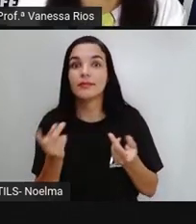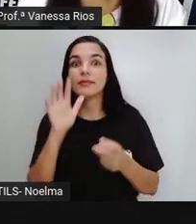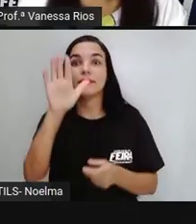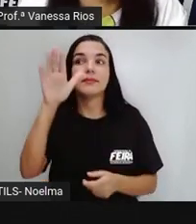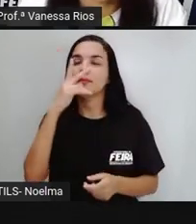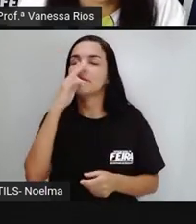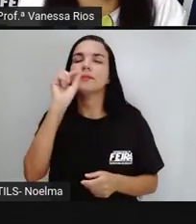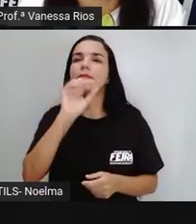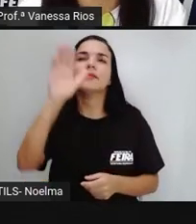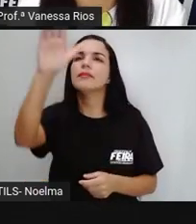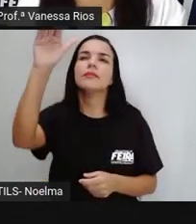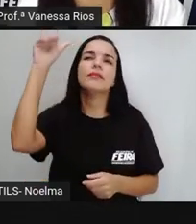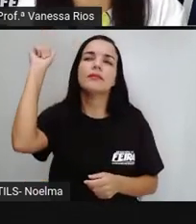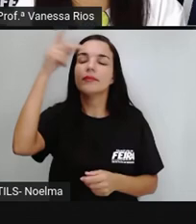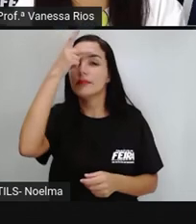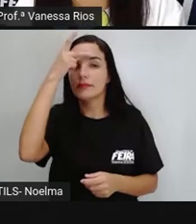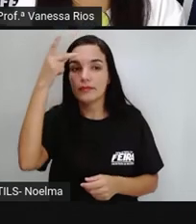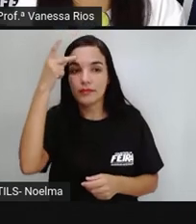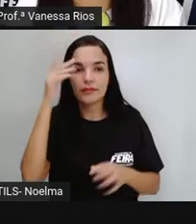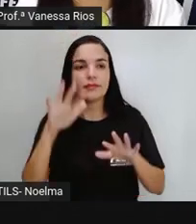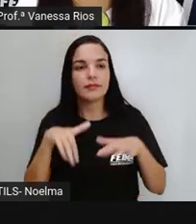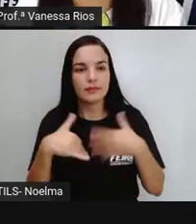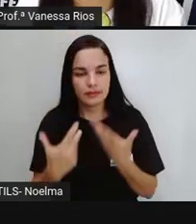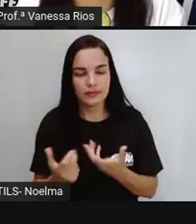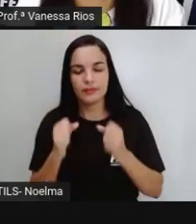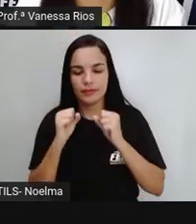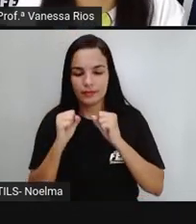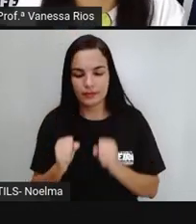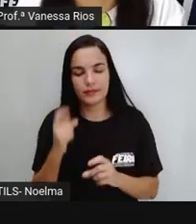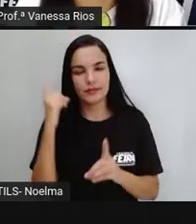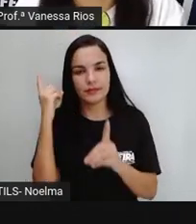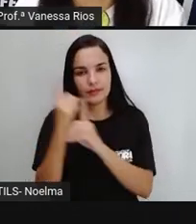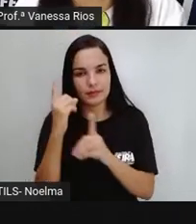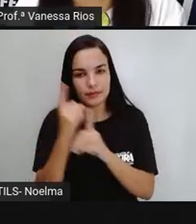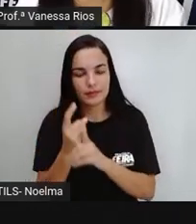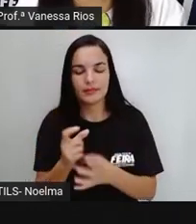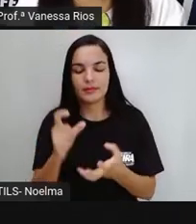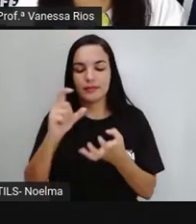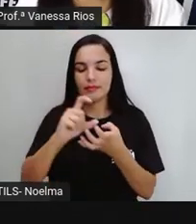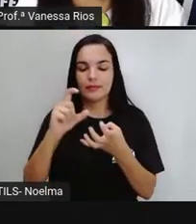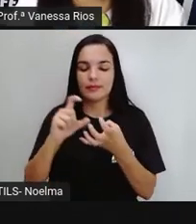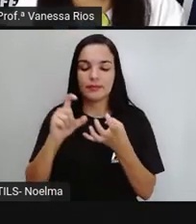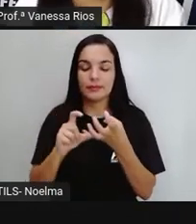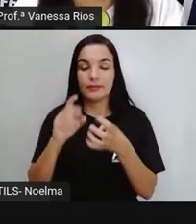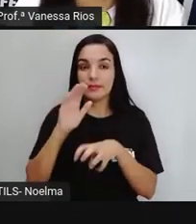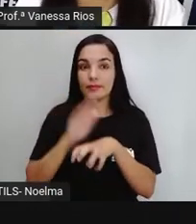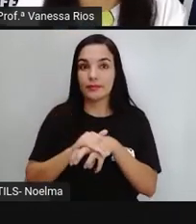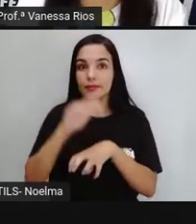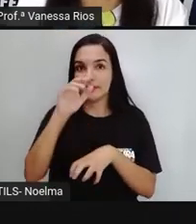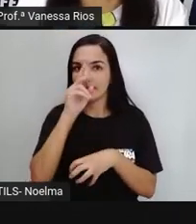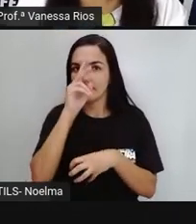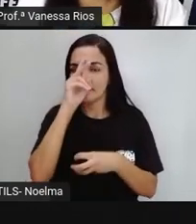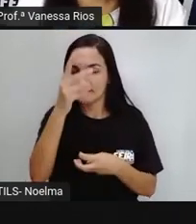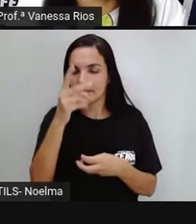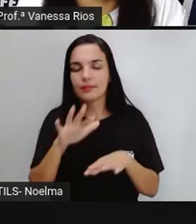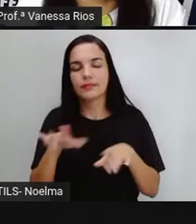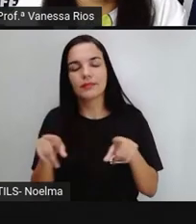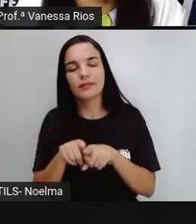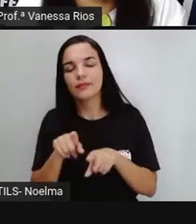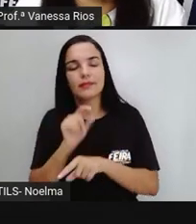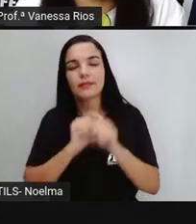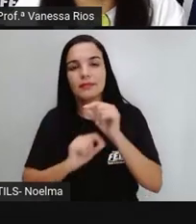chamando alguém. Então a gente consegue identificar aí bem fácil qual é a sílaba tônica. E a partir dessa